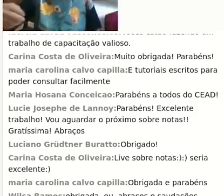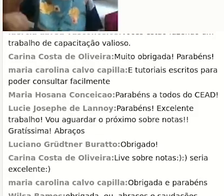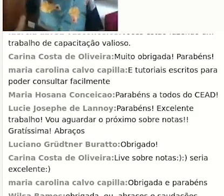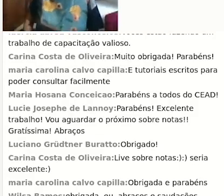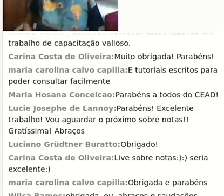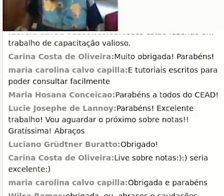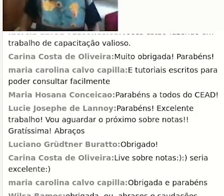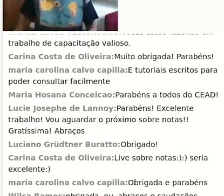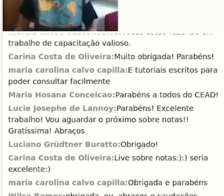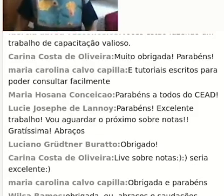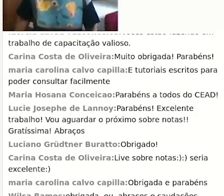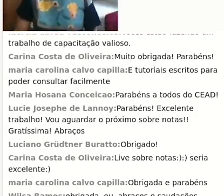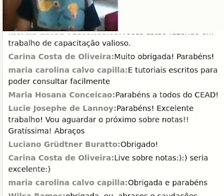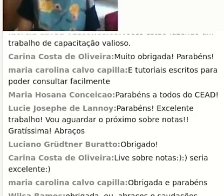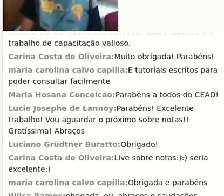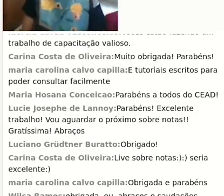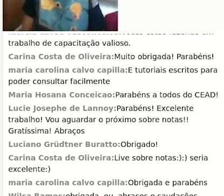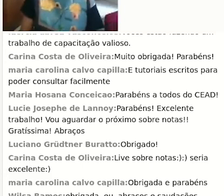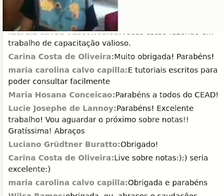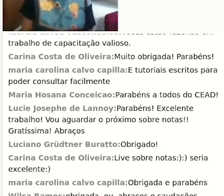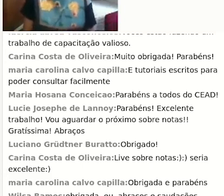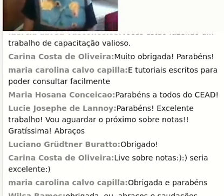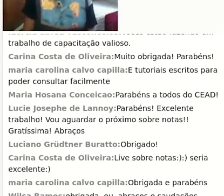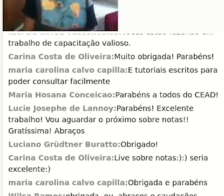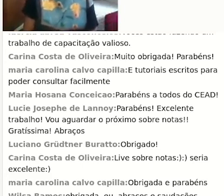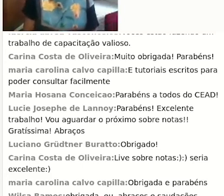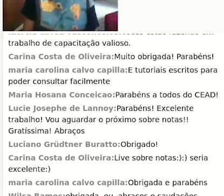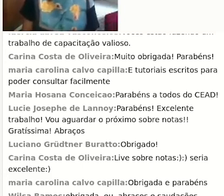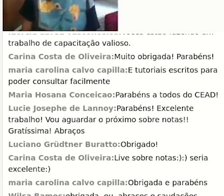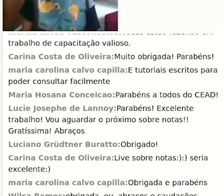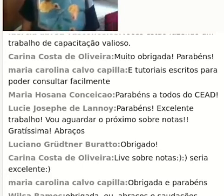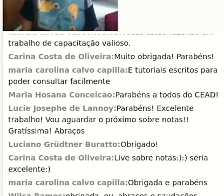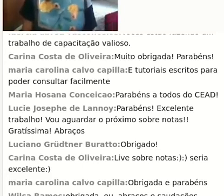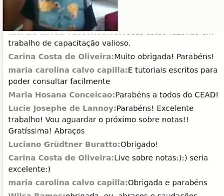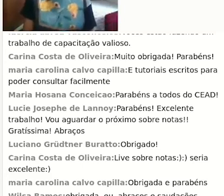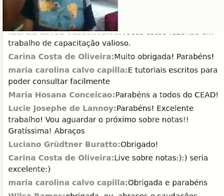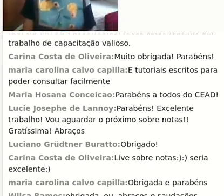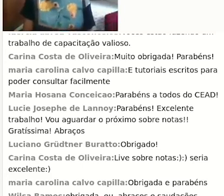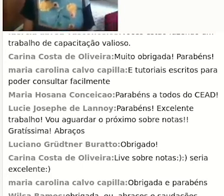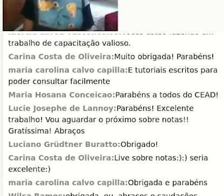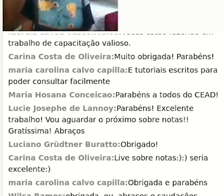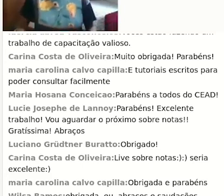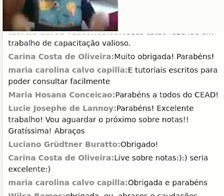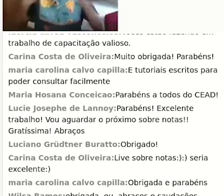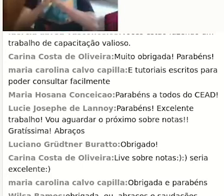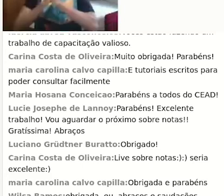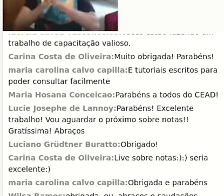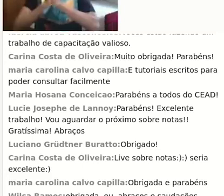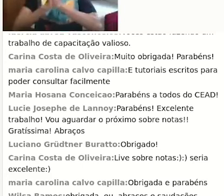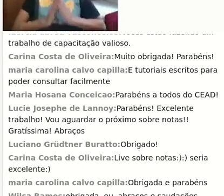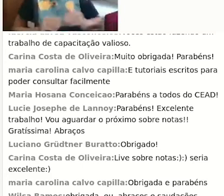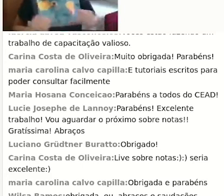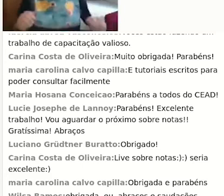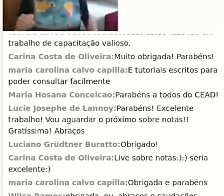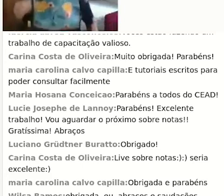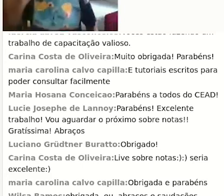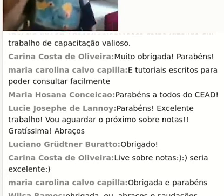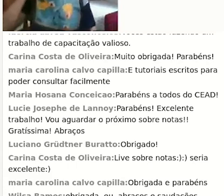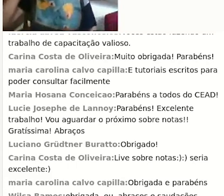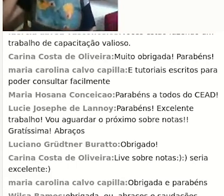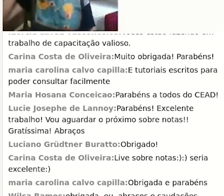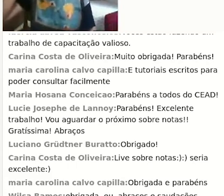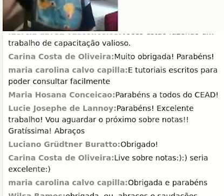de grandes aí, de vários projetos e pesquisas, o professor Tiago, então, muito obrigada a todos, sou muito grata